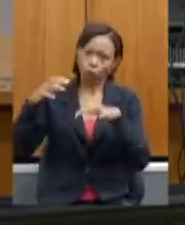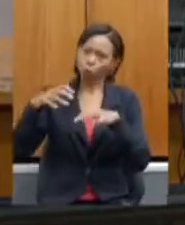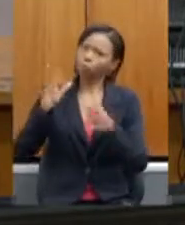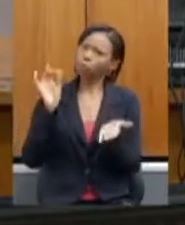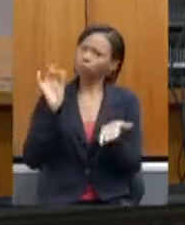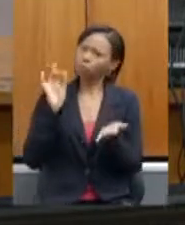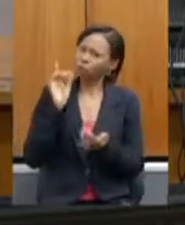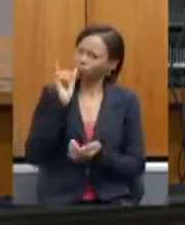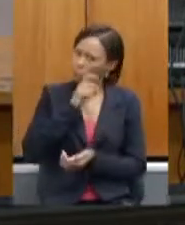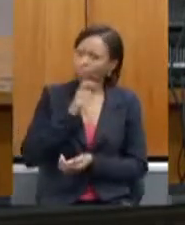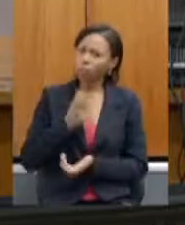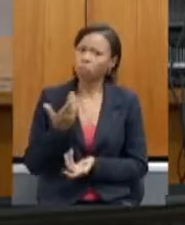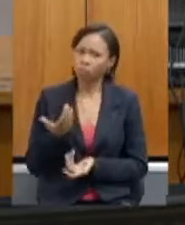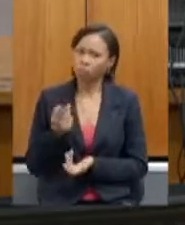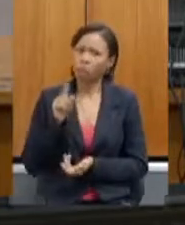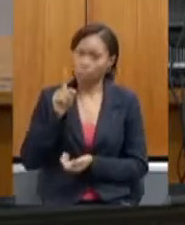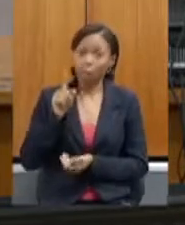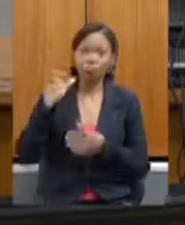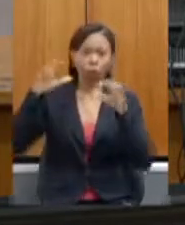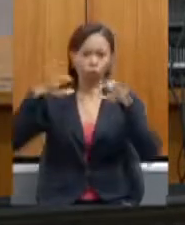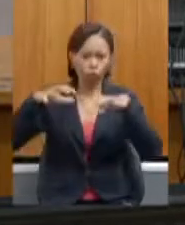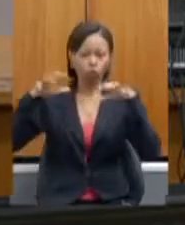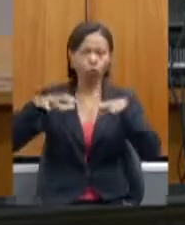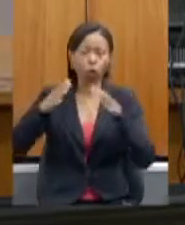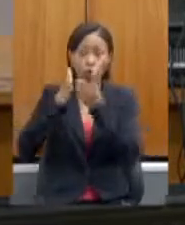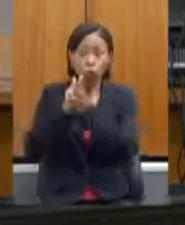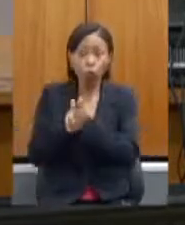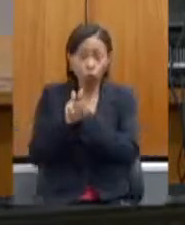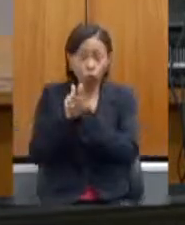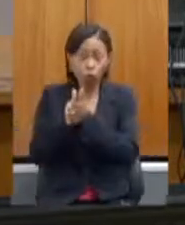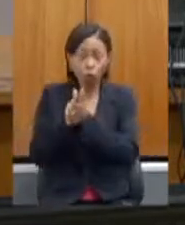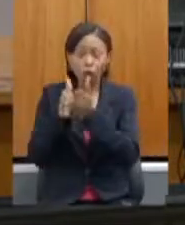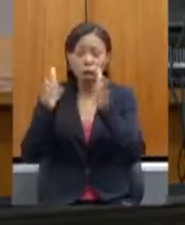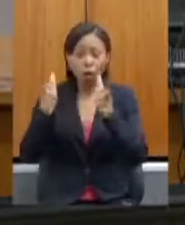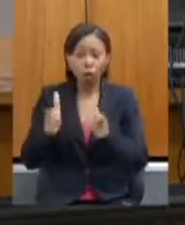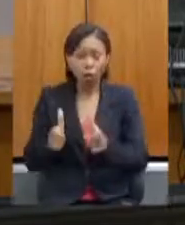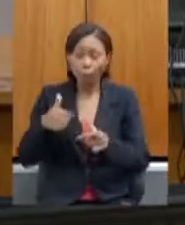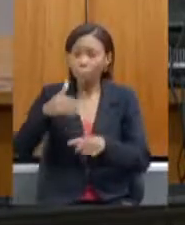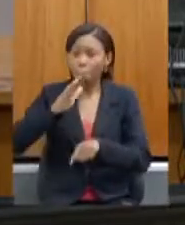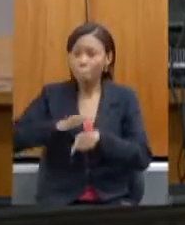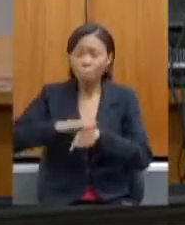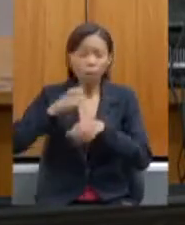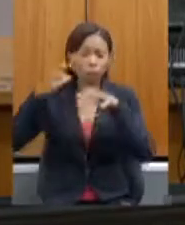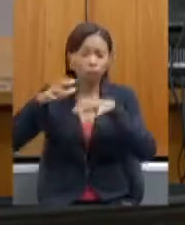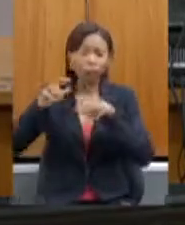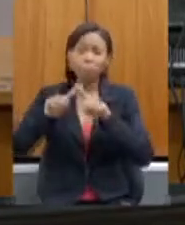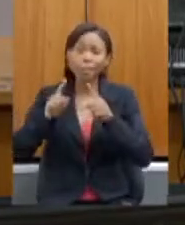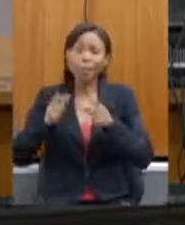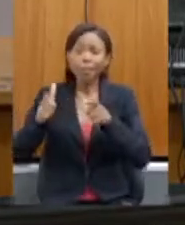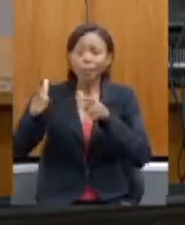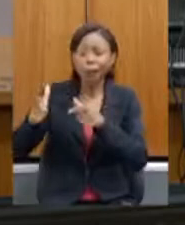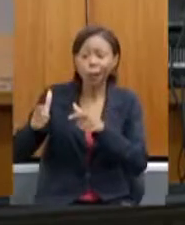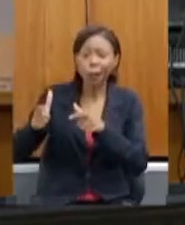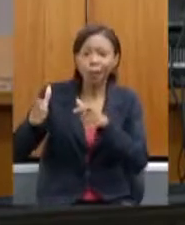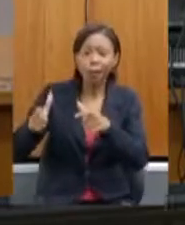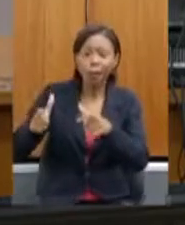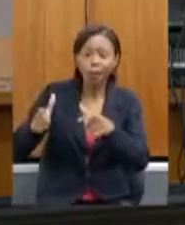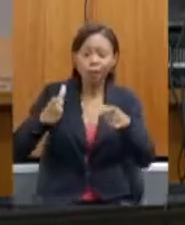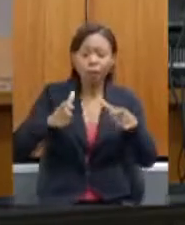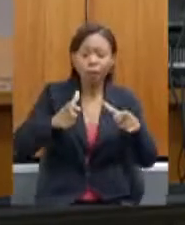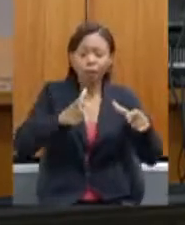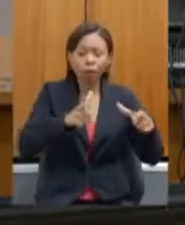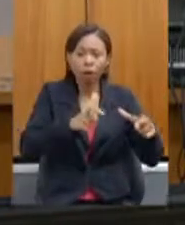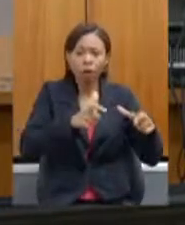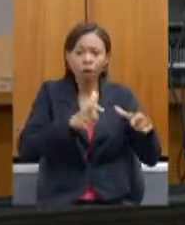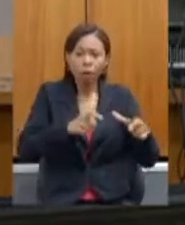semiárido mundial, talvez seja o que mais chove, só que concentrado em pouca, em uma faixa